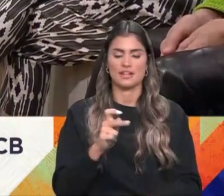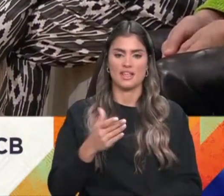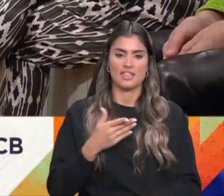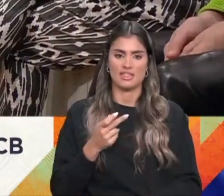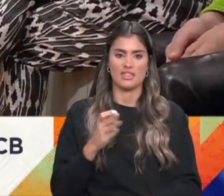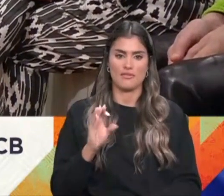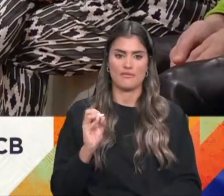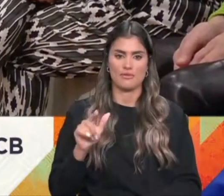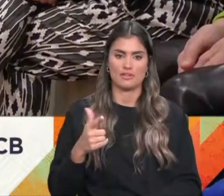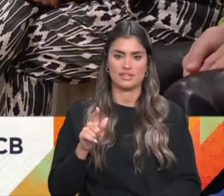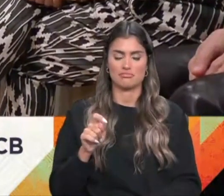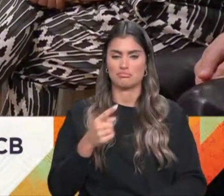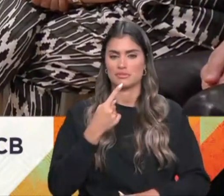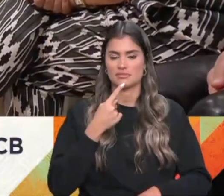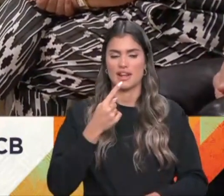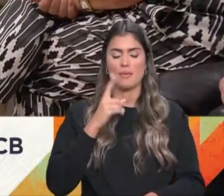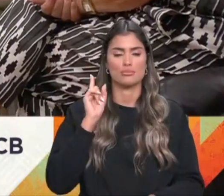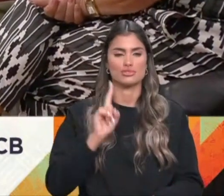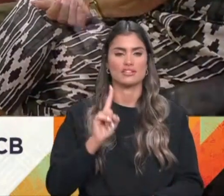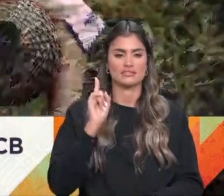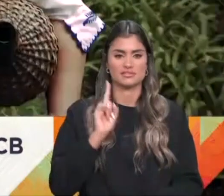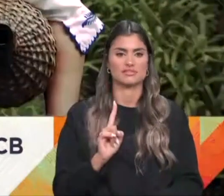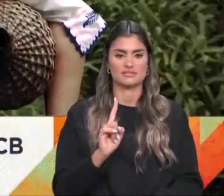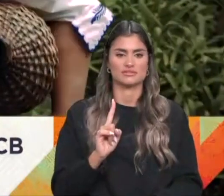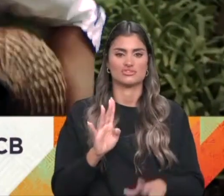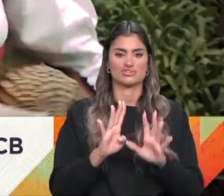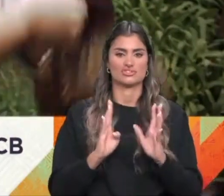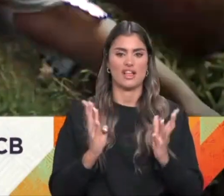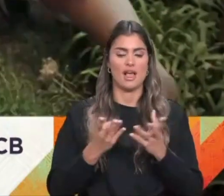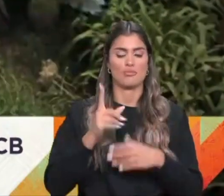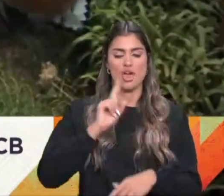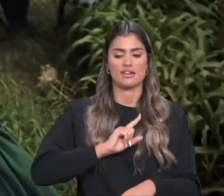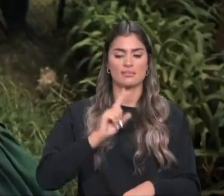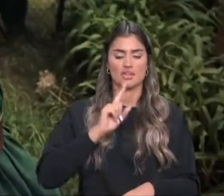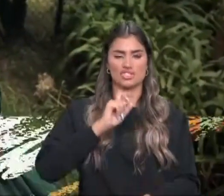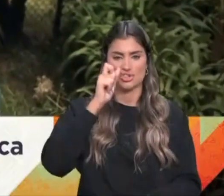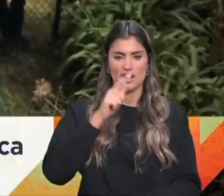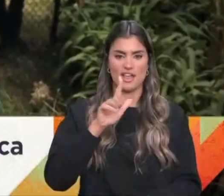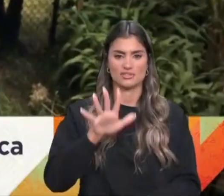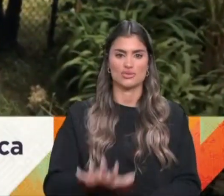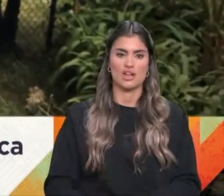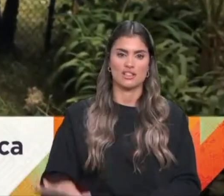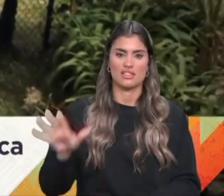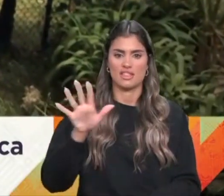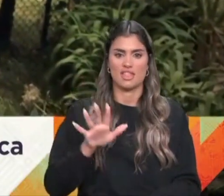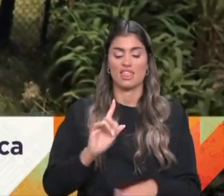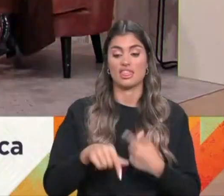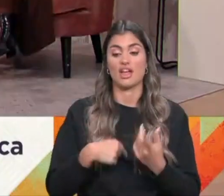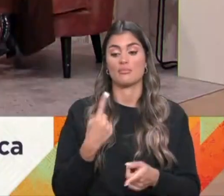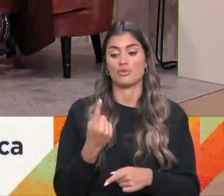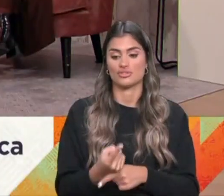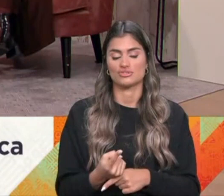Fonte e perceberem historicamente a importância que teve transversalmente esta mulher para a história nacional. Mas depois, moralmente,